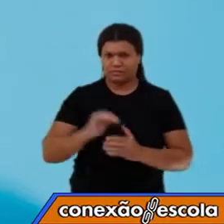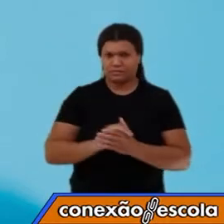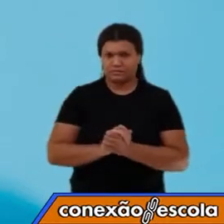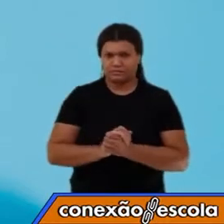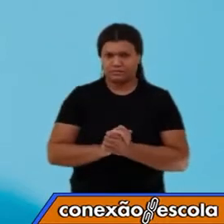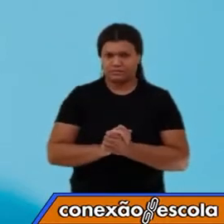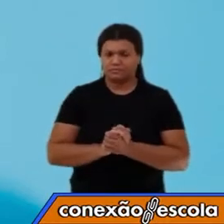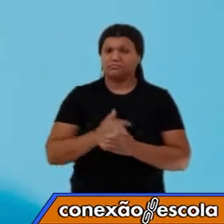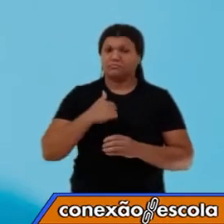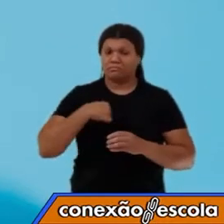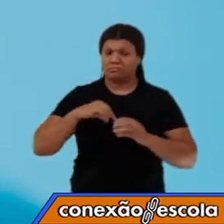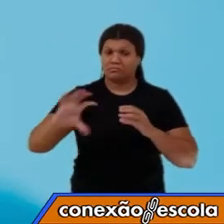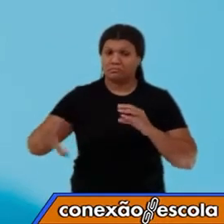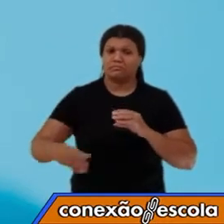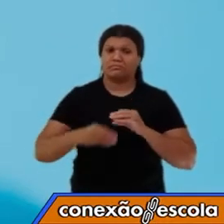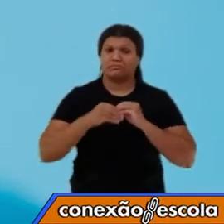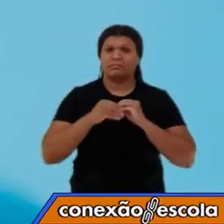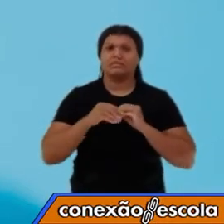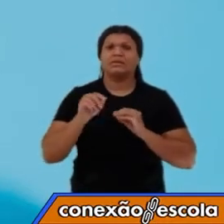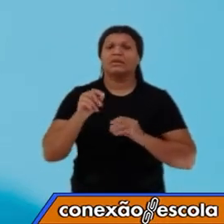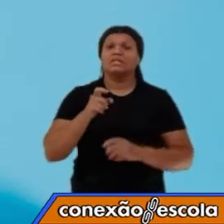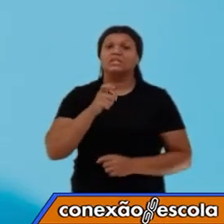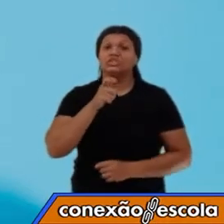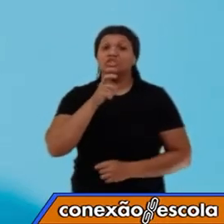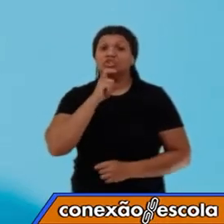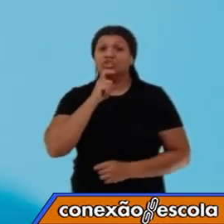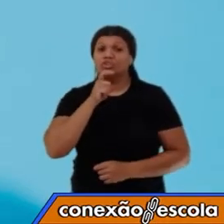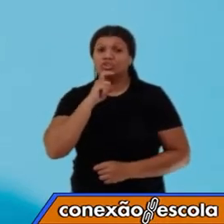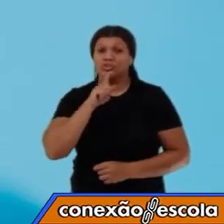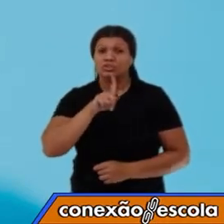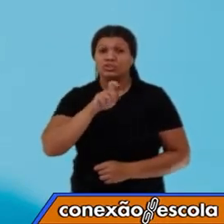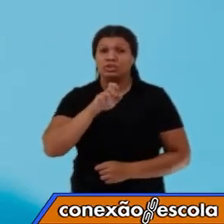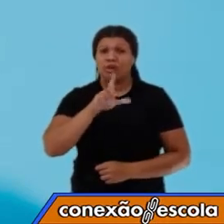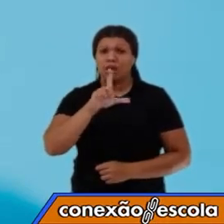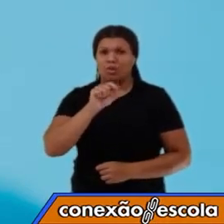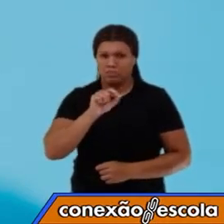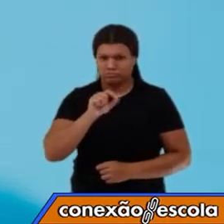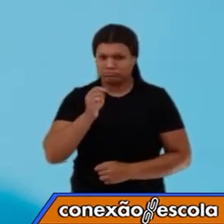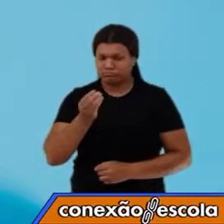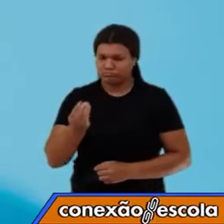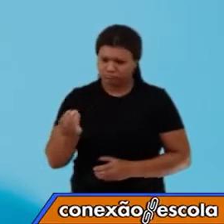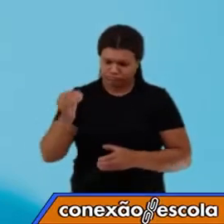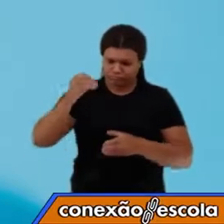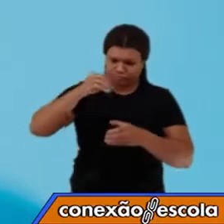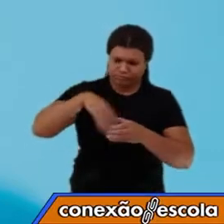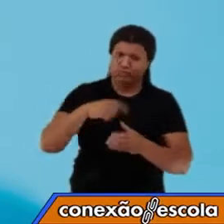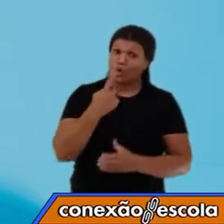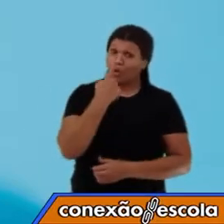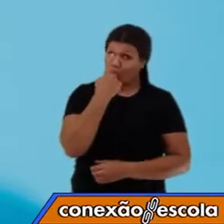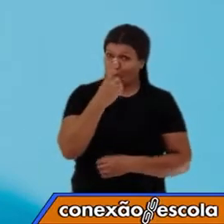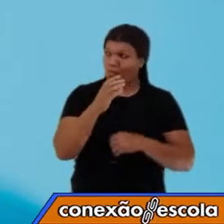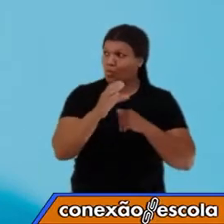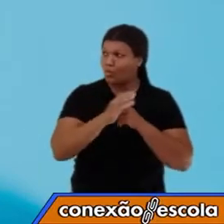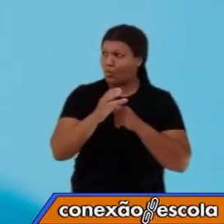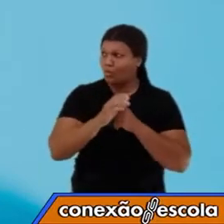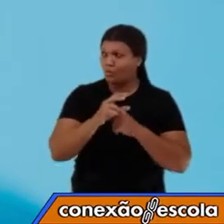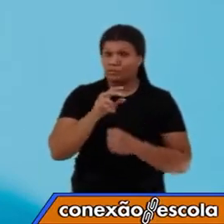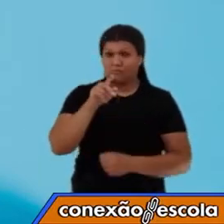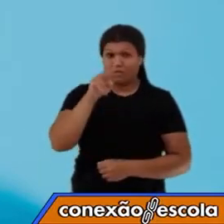acrescentar um pouco de gelo em um desses corpos. Vou pegar aqui para que vocês consigam